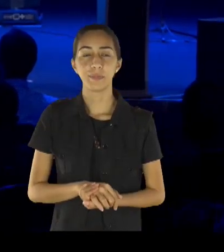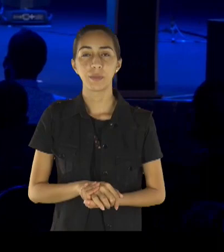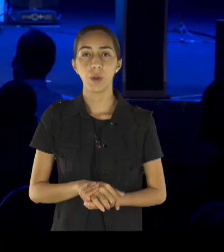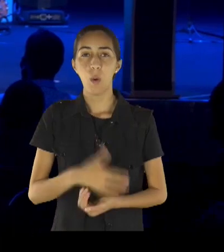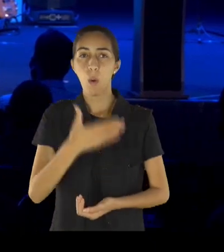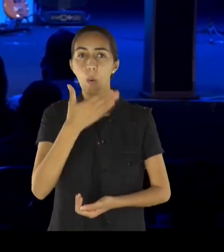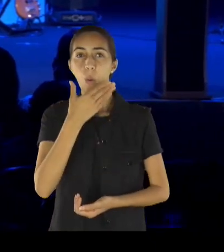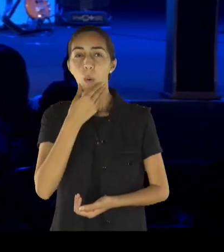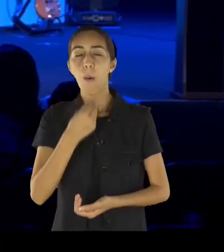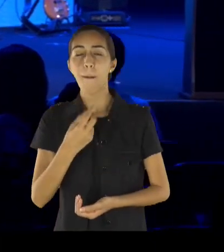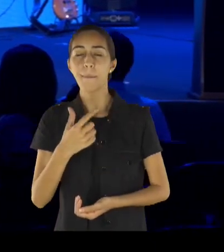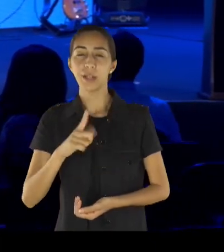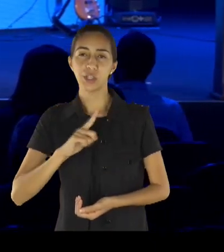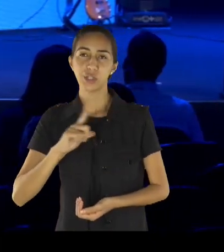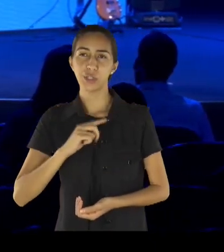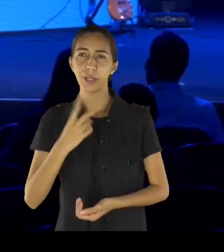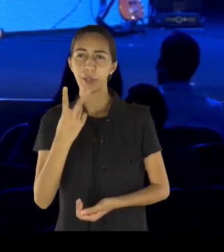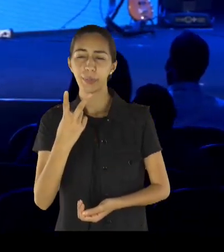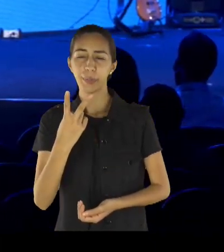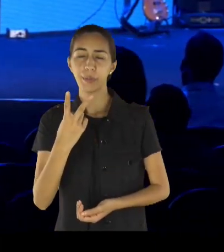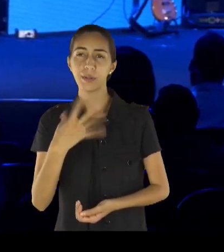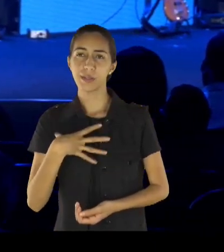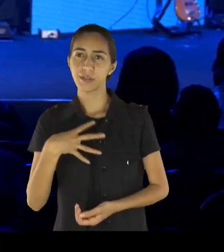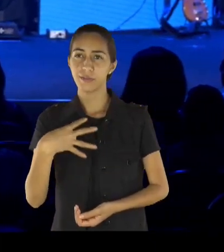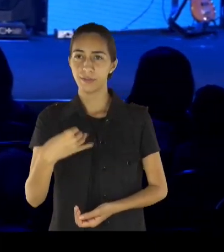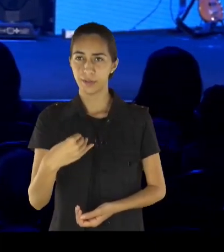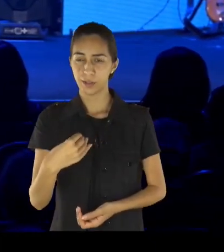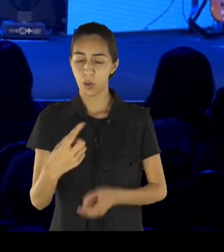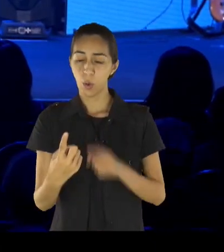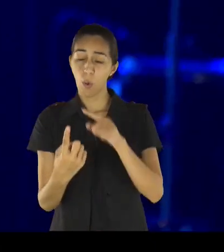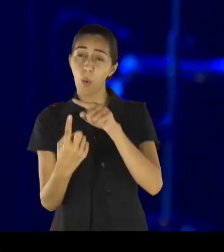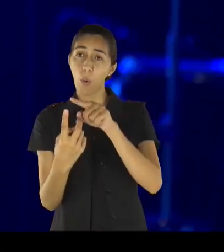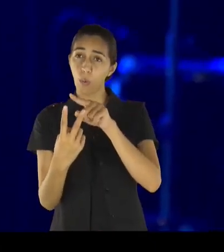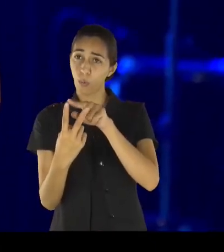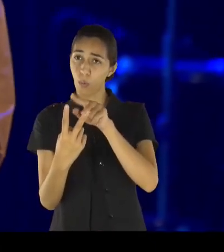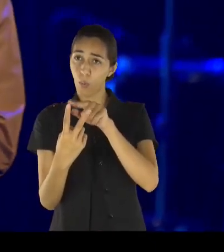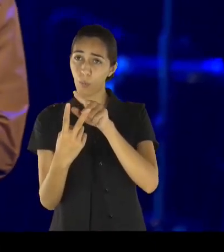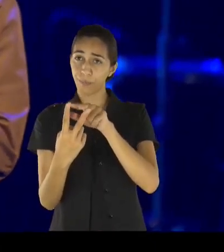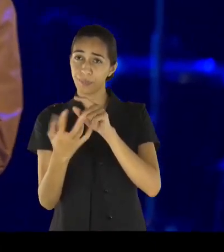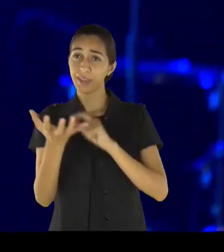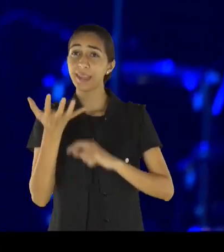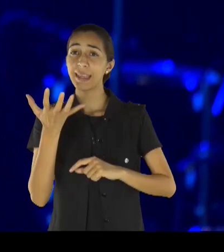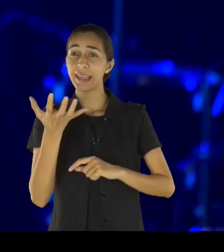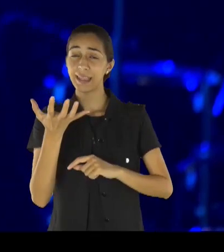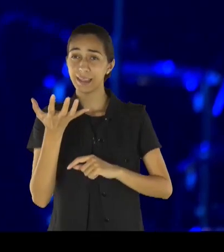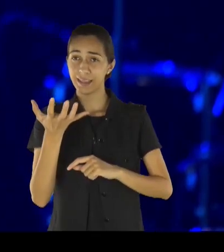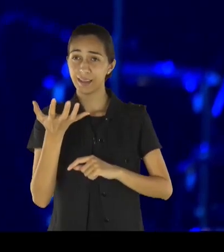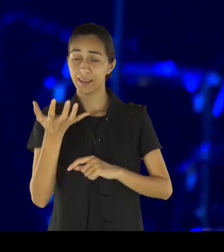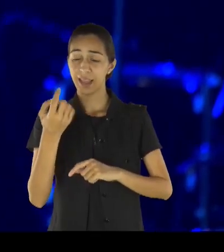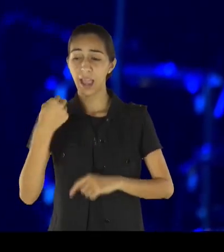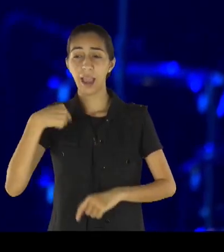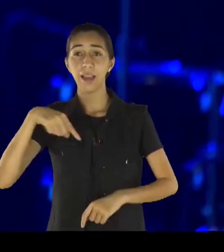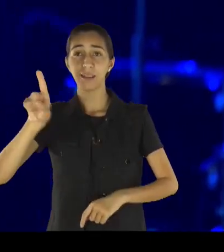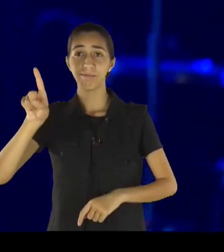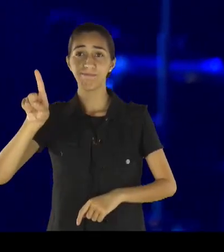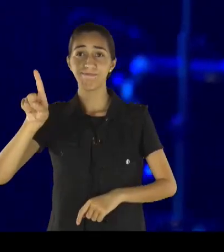deu sandálias, deu vestido, deu anel, e o filho, mais velho que estava na casa, ficou indignado,